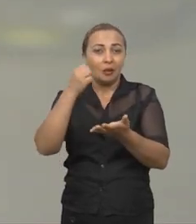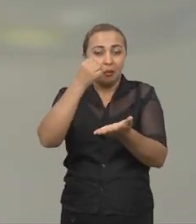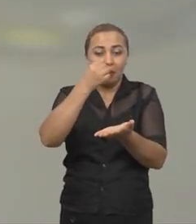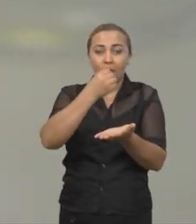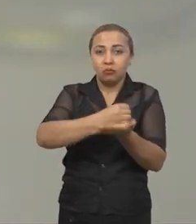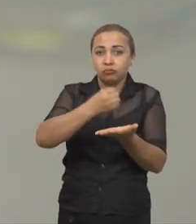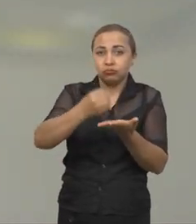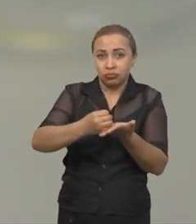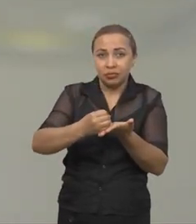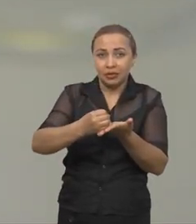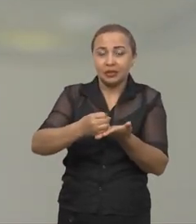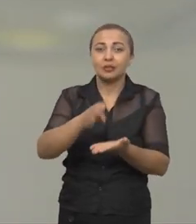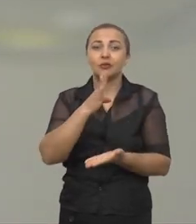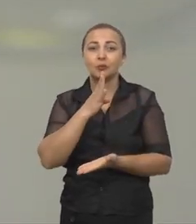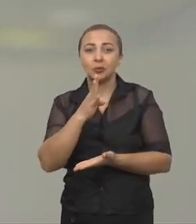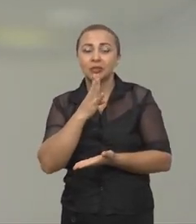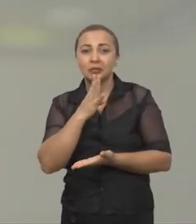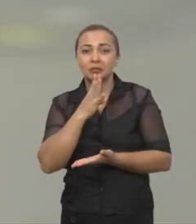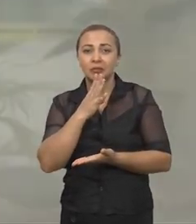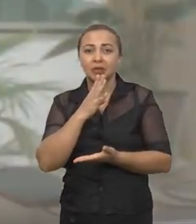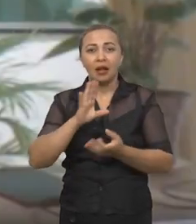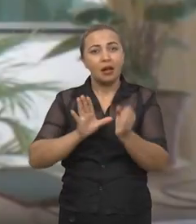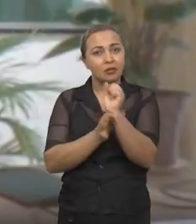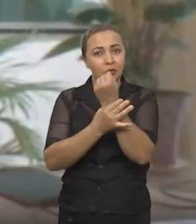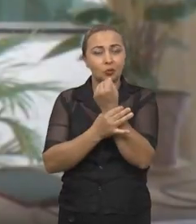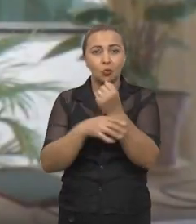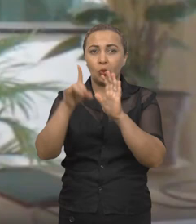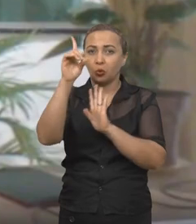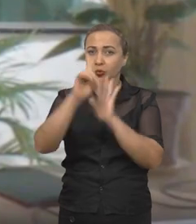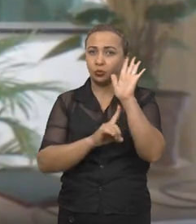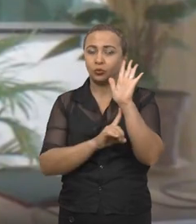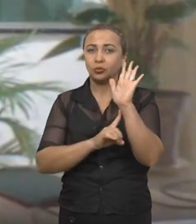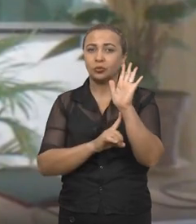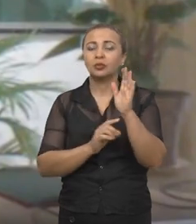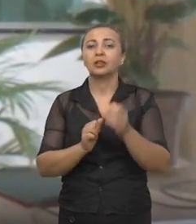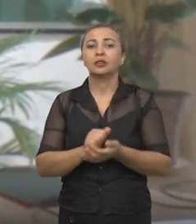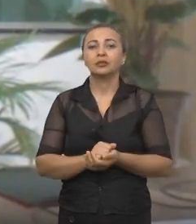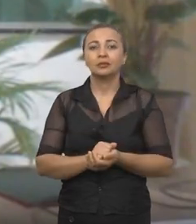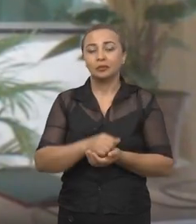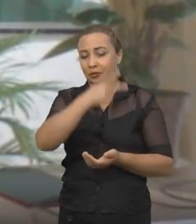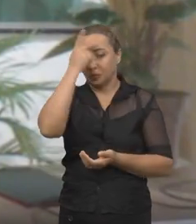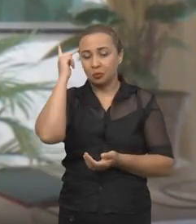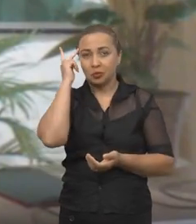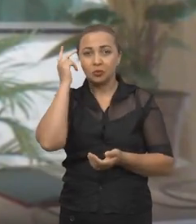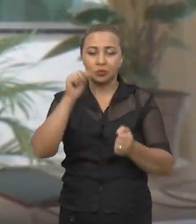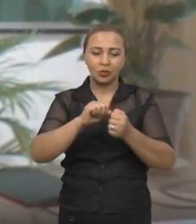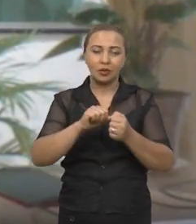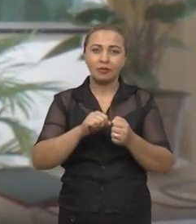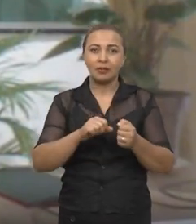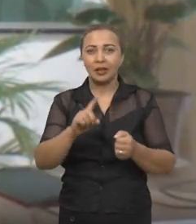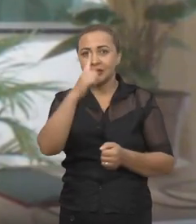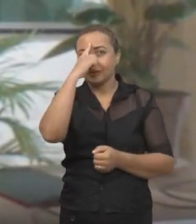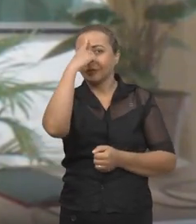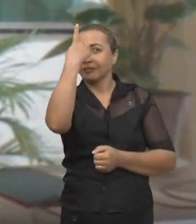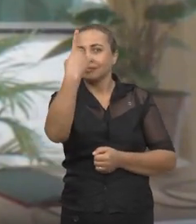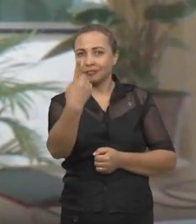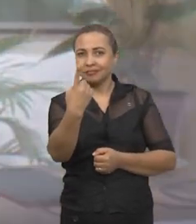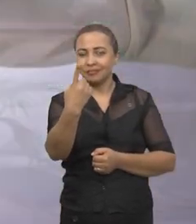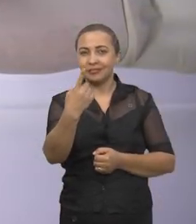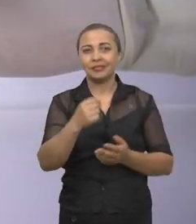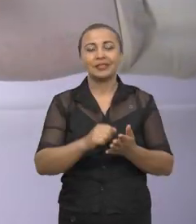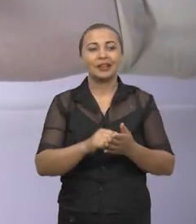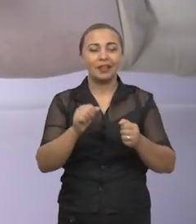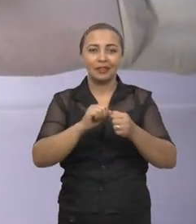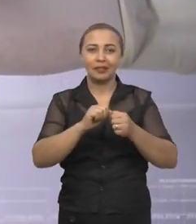A patente, na verdade, ela assegura, né, os direitos da pessoa que faz a invenção, né,